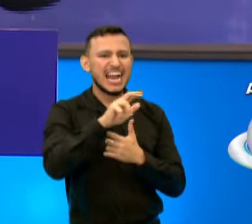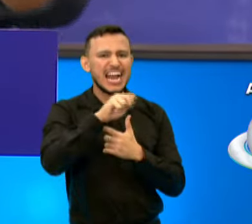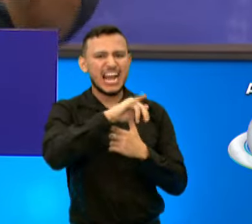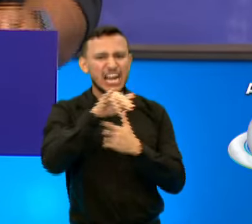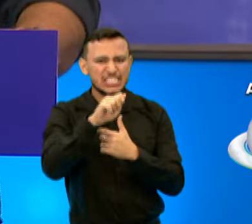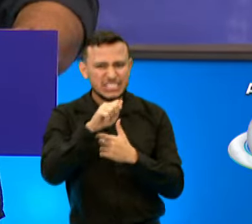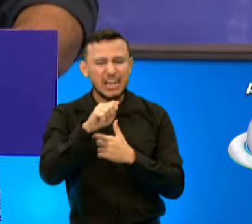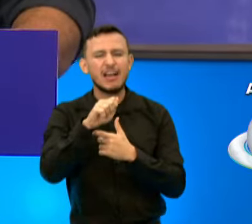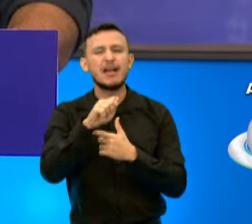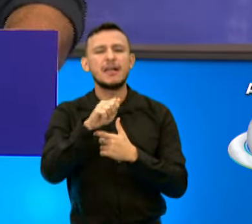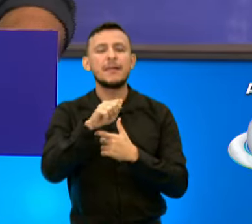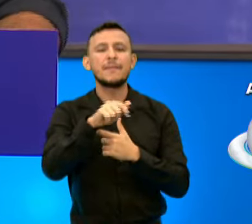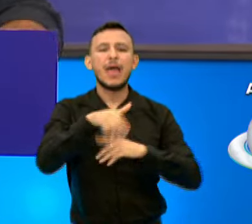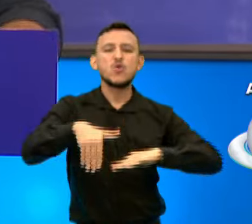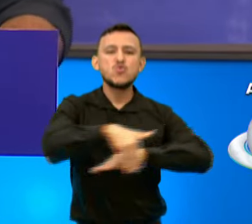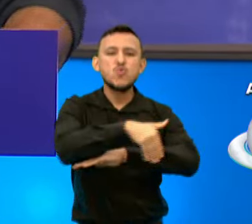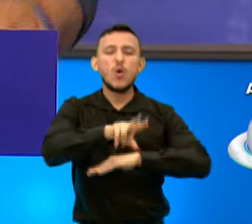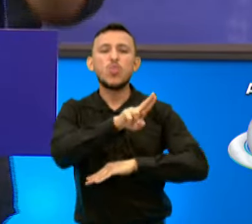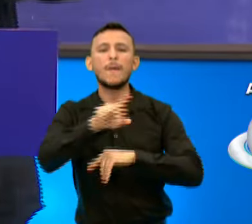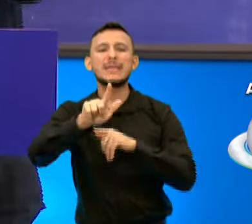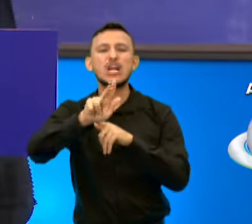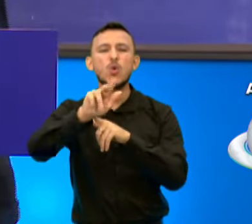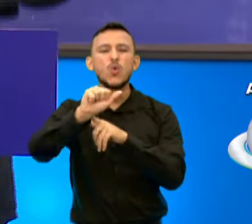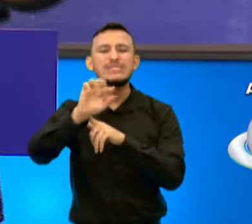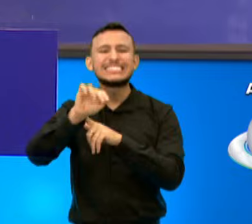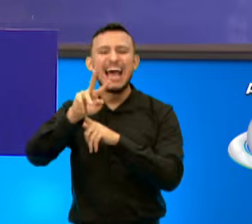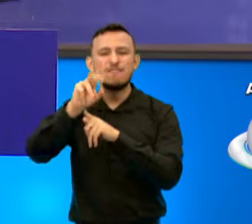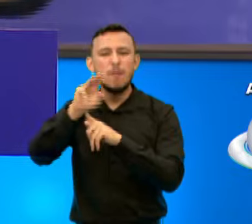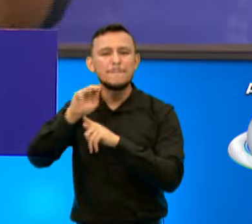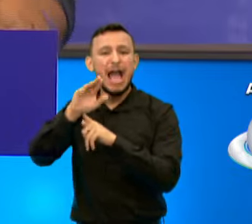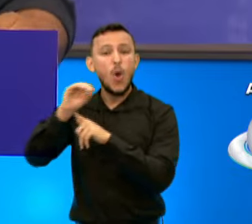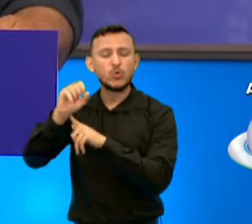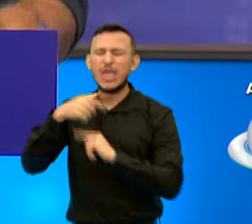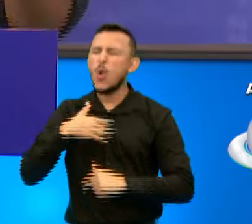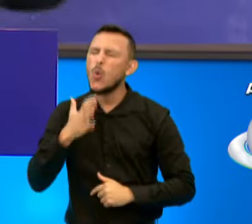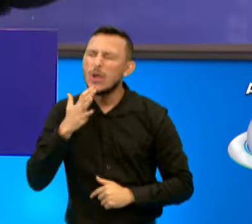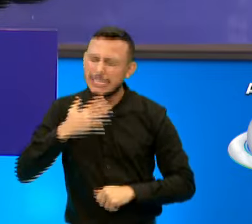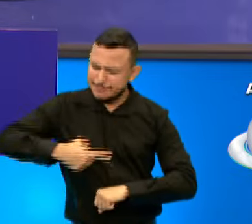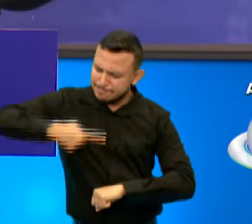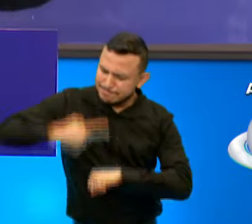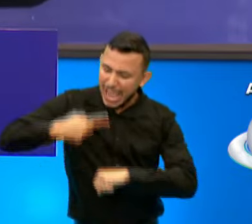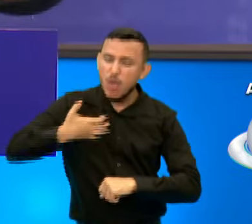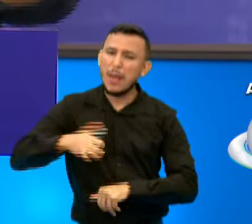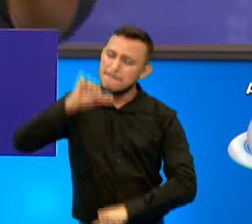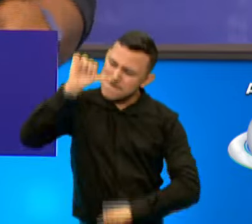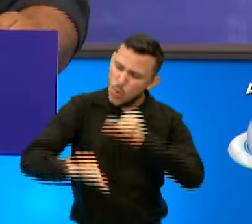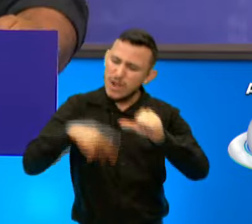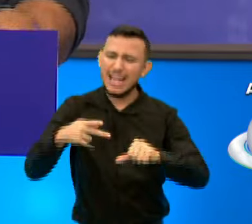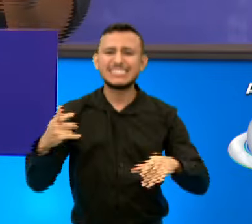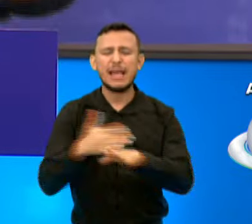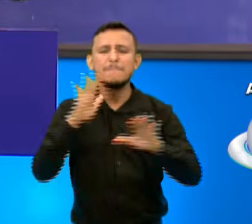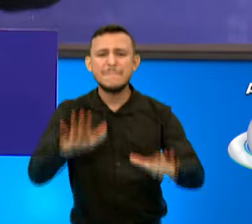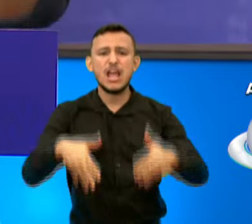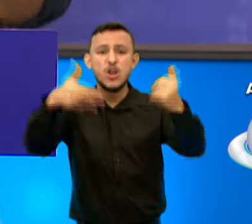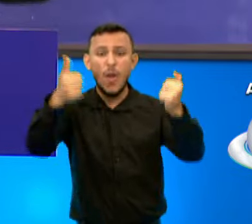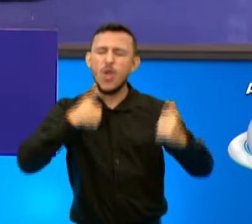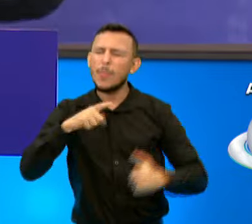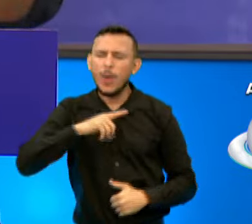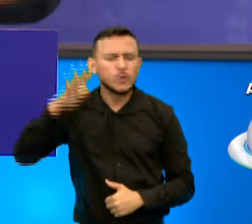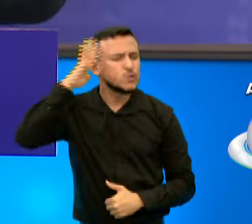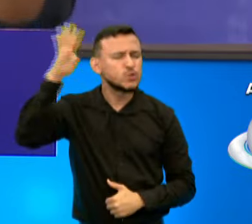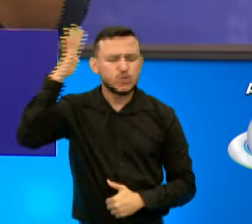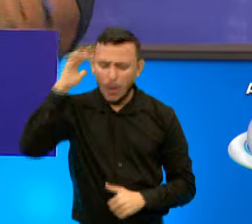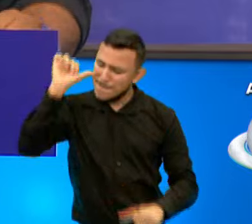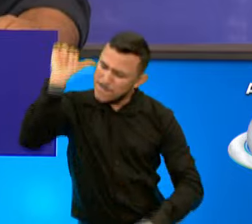e o Bom Jardim. Ali na rua, Gustavo Barroso. Eu conheço essa realidade de perto. E eu quero mudar essa cidade para melhor. Eu tenho um